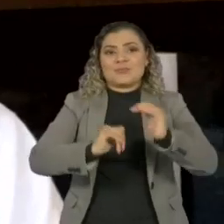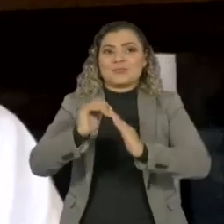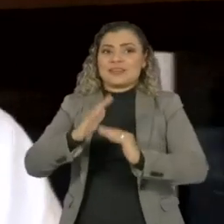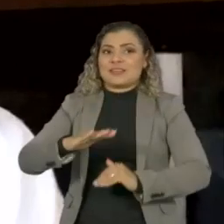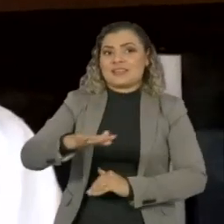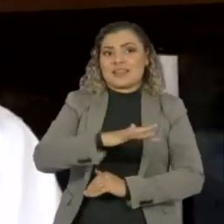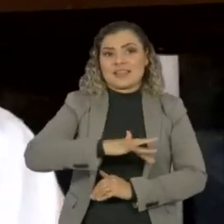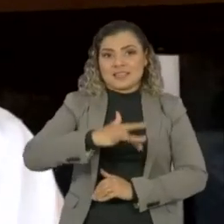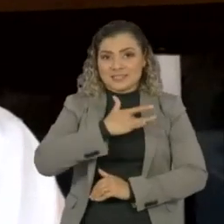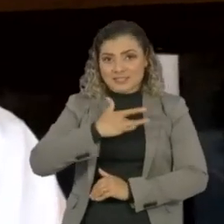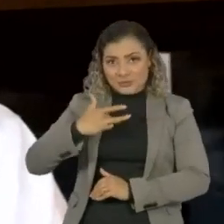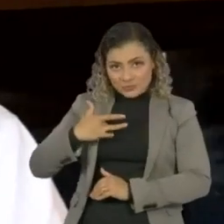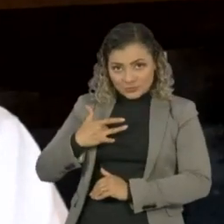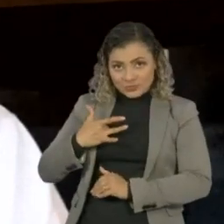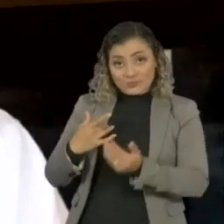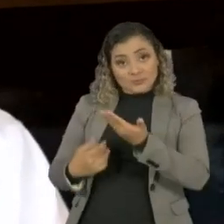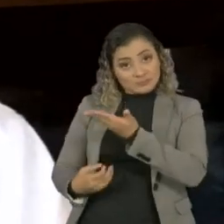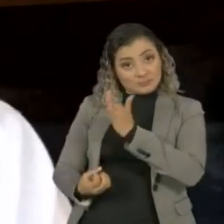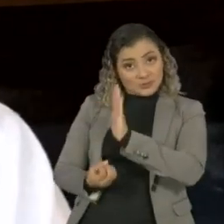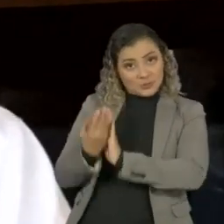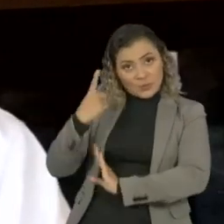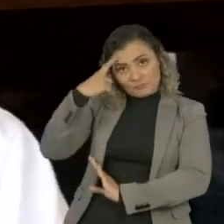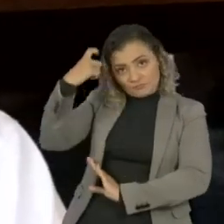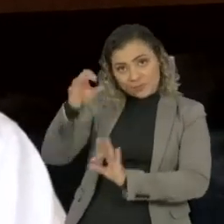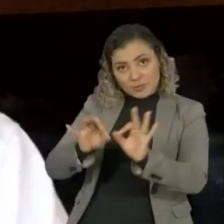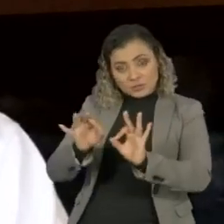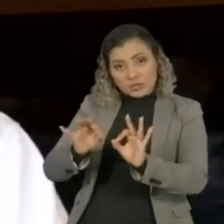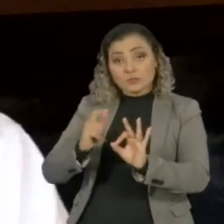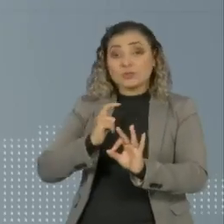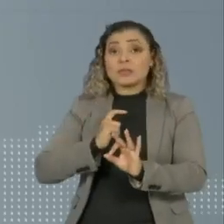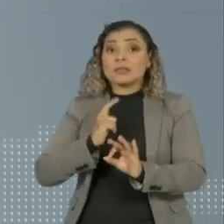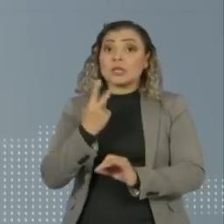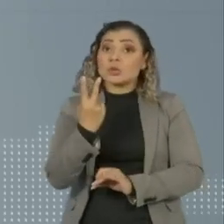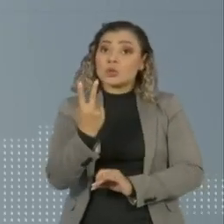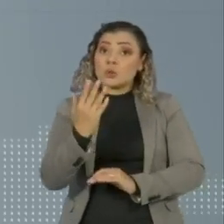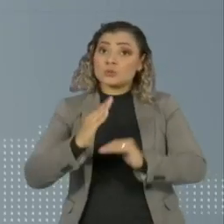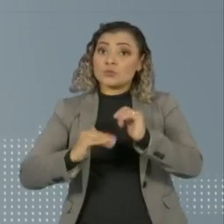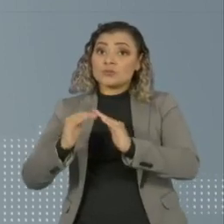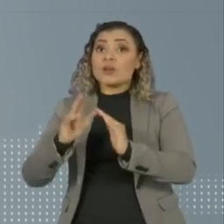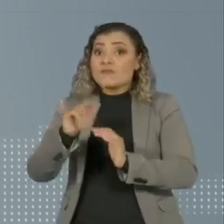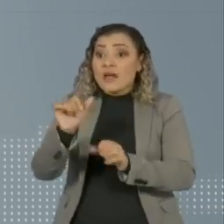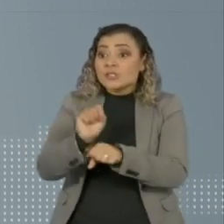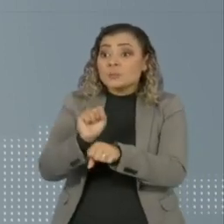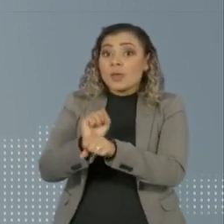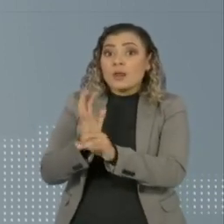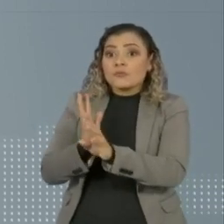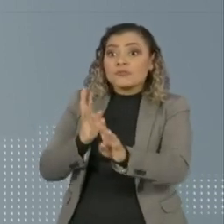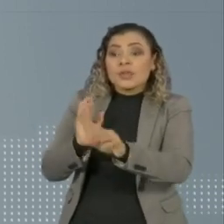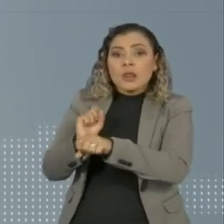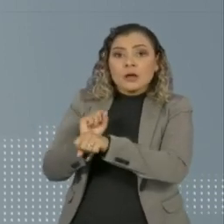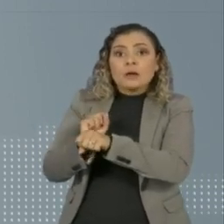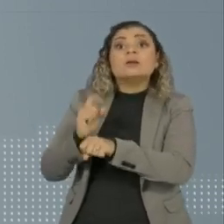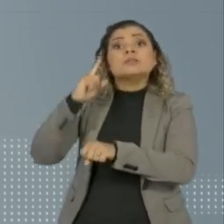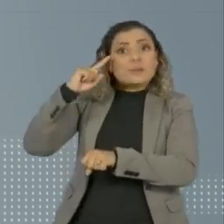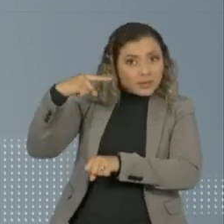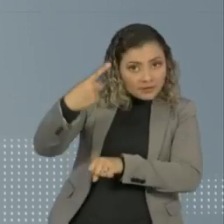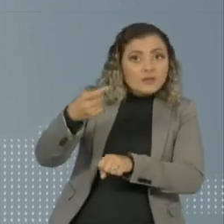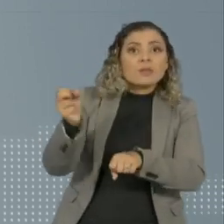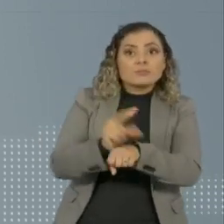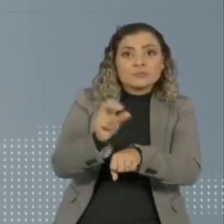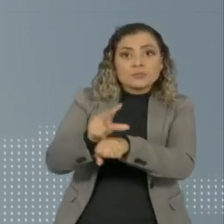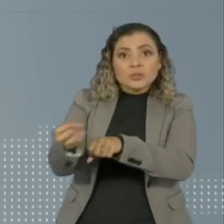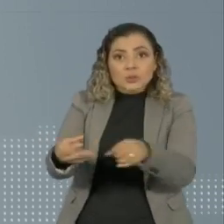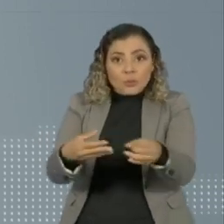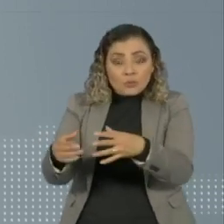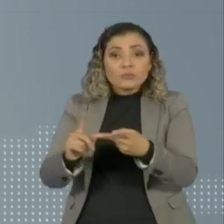saúde já hospedados, a gente tem mais dois profissionais para entrarem até o começo da semana que vem, porém, a